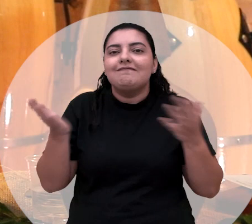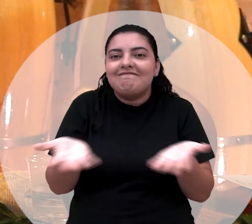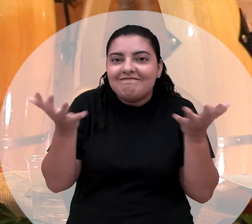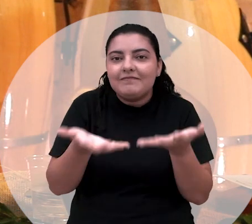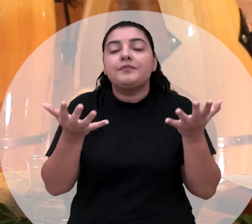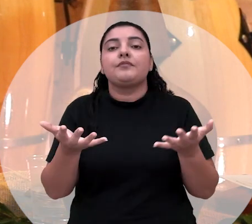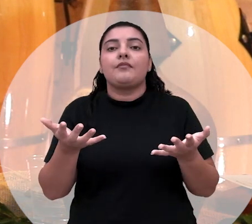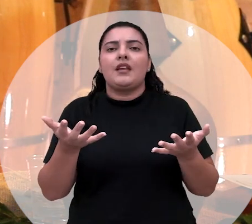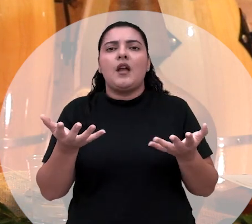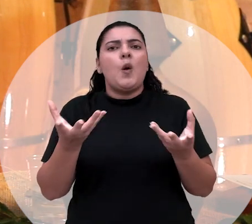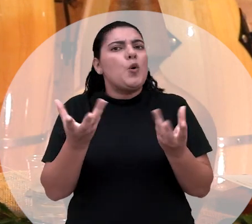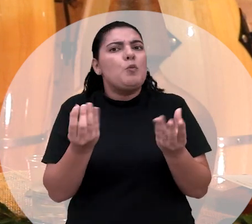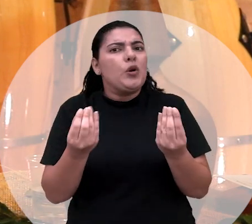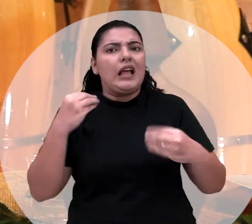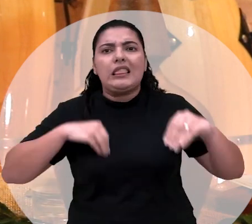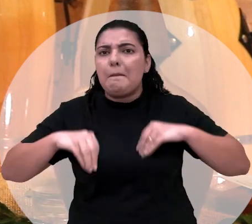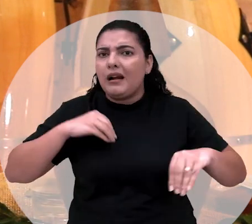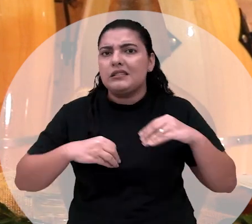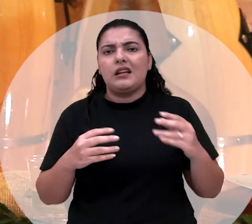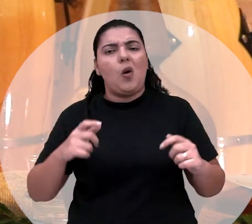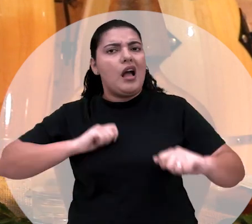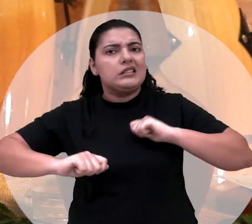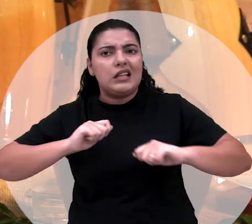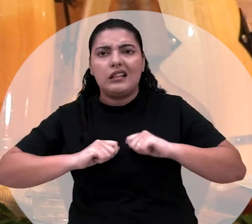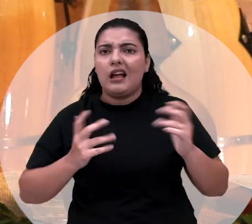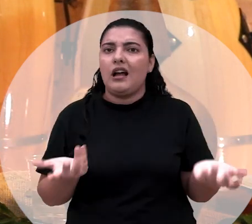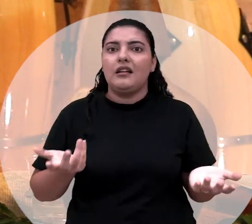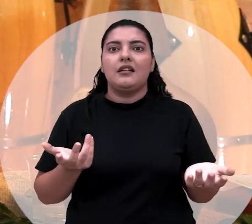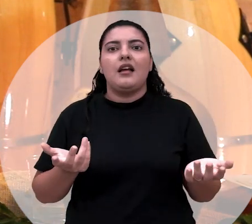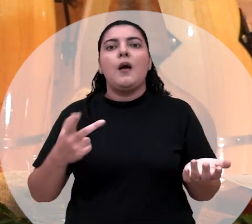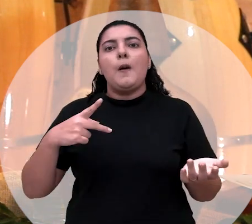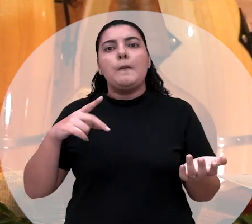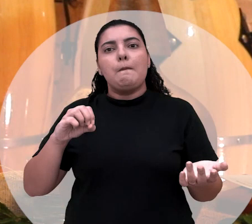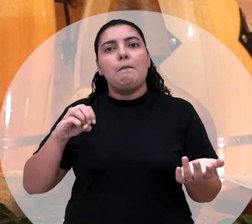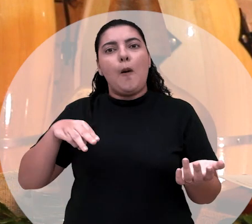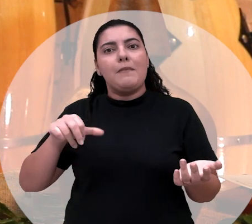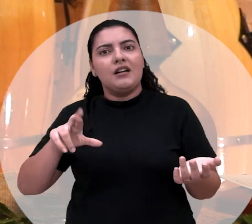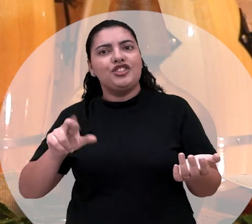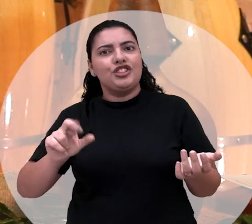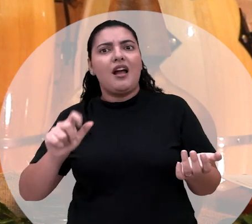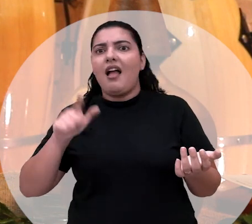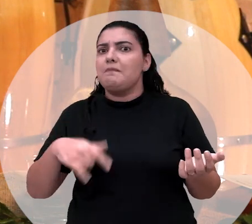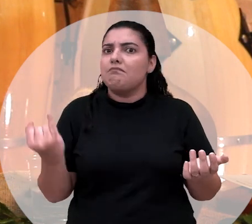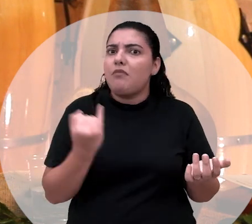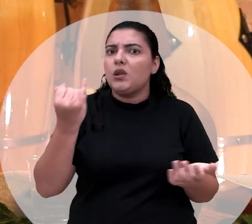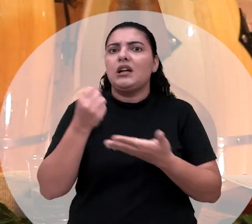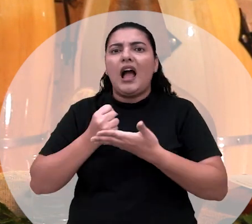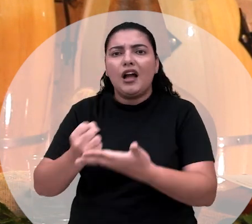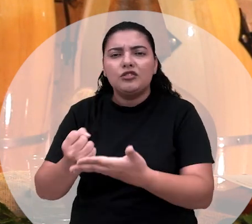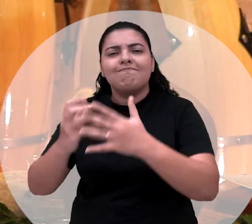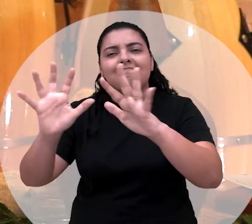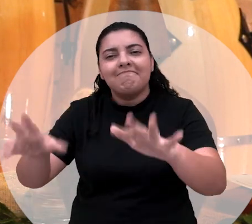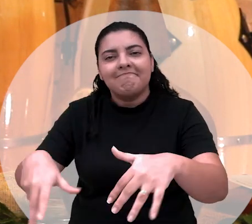dia, é depressão, ansiedade. Ixi, como elas são importantes nesse processo. É muito